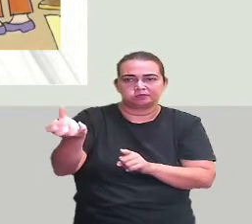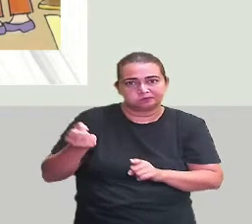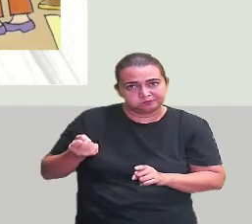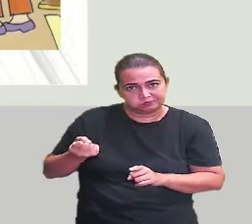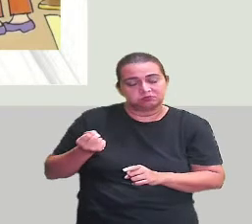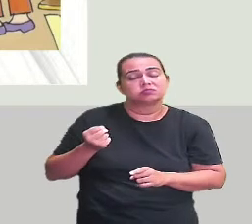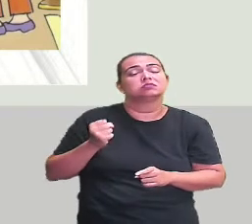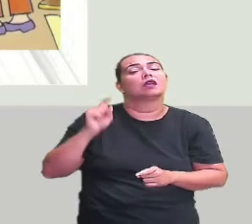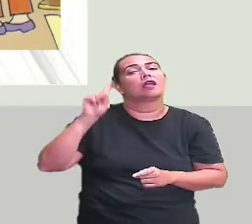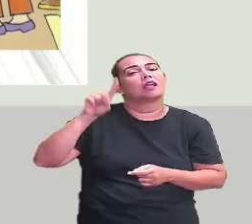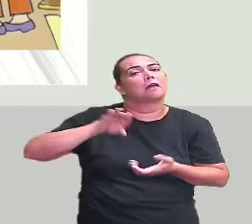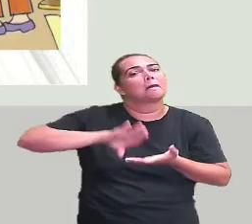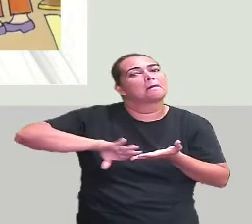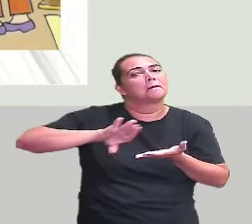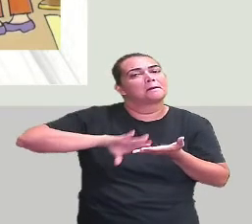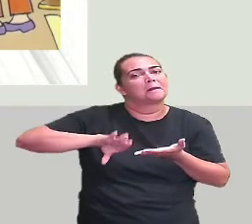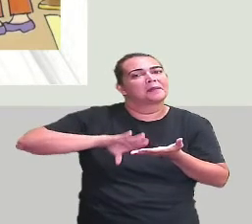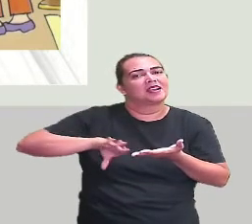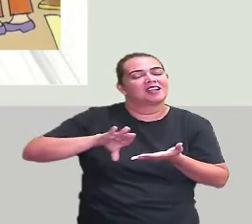bancos, né minha gente?